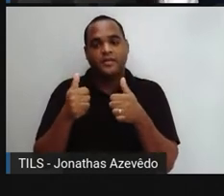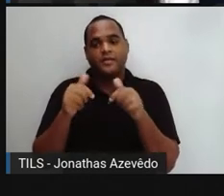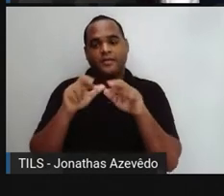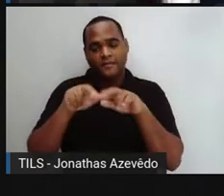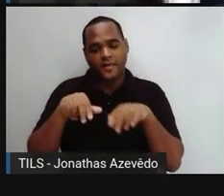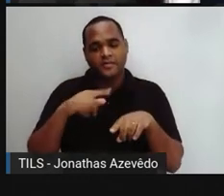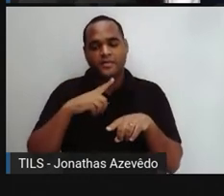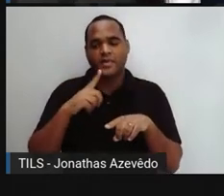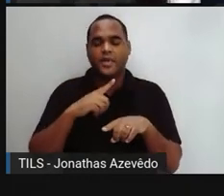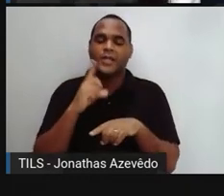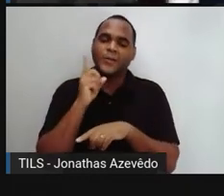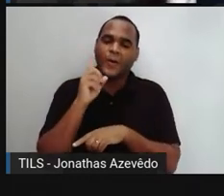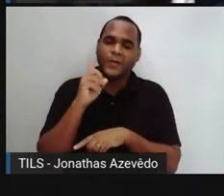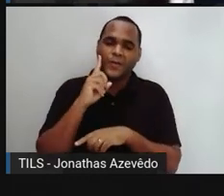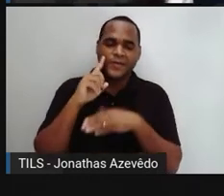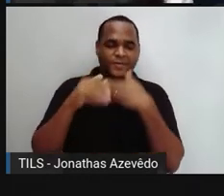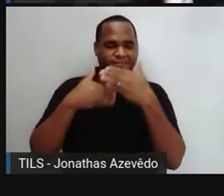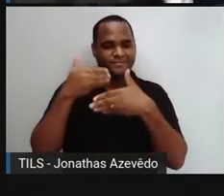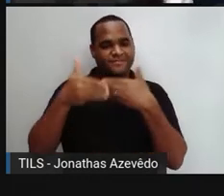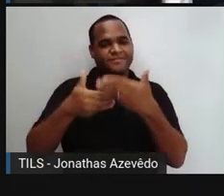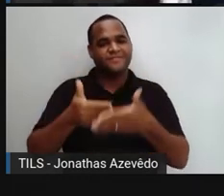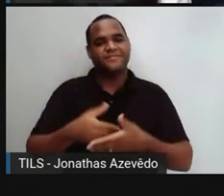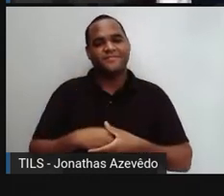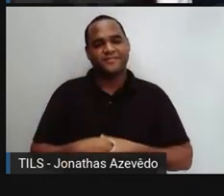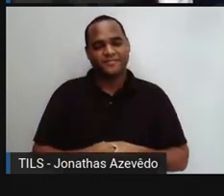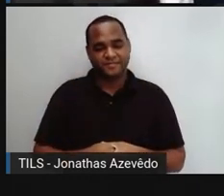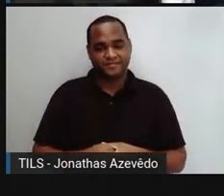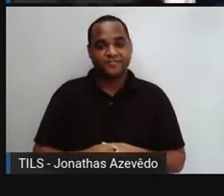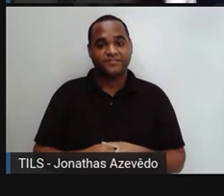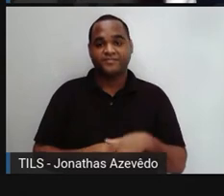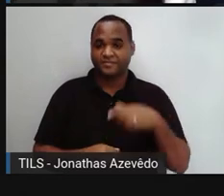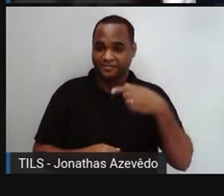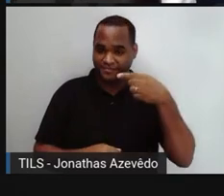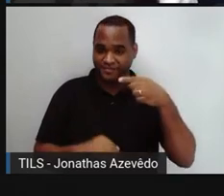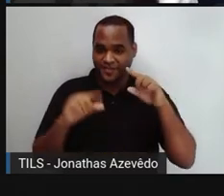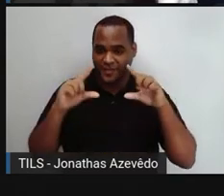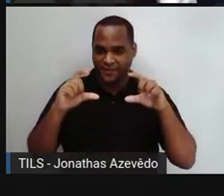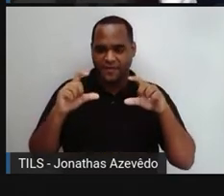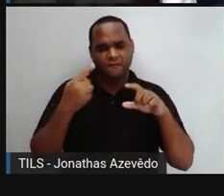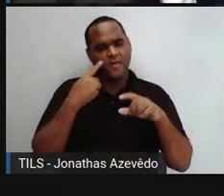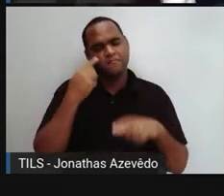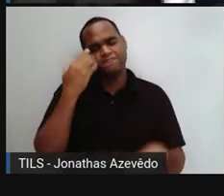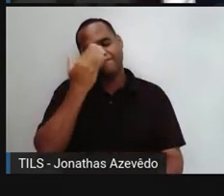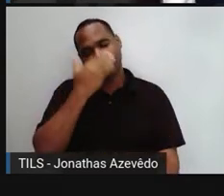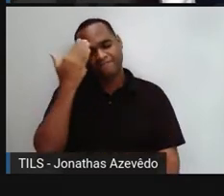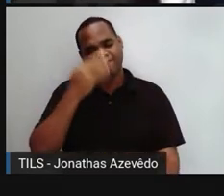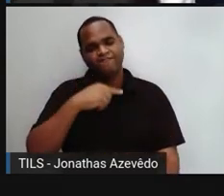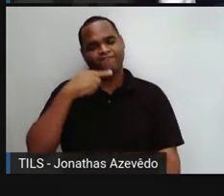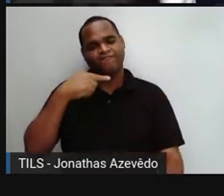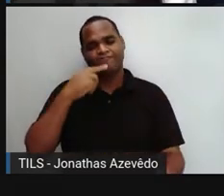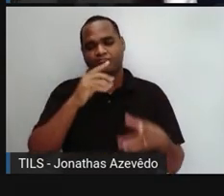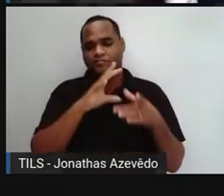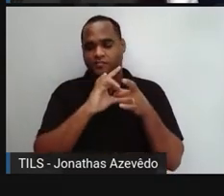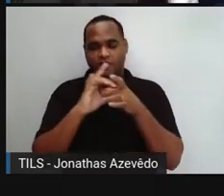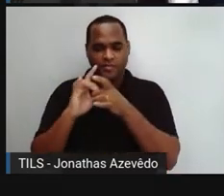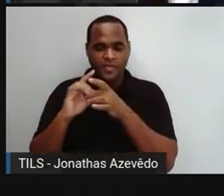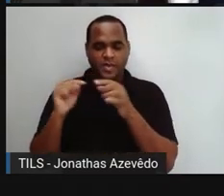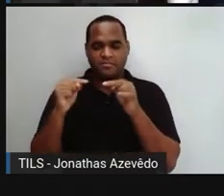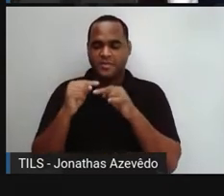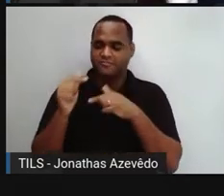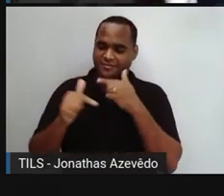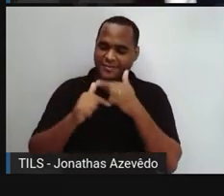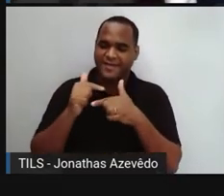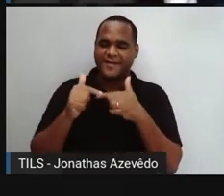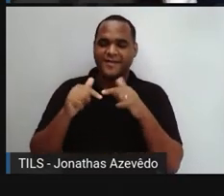suas atividades cotidianas. E na primeira fotografia, a gente não consegue relacionar com uma atividade